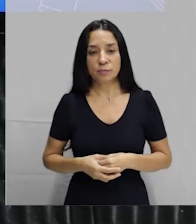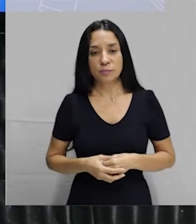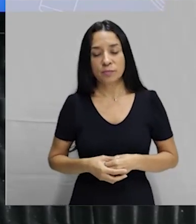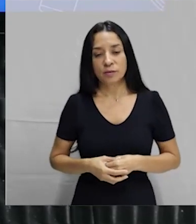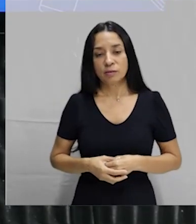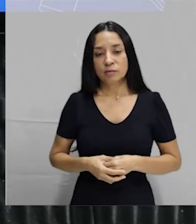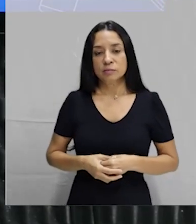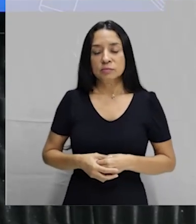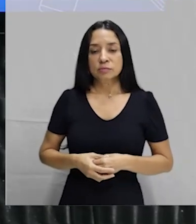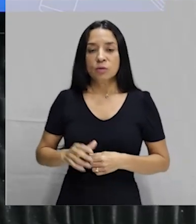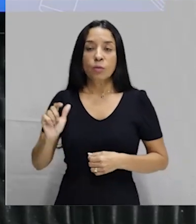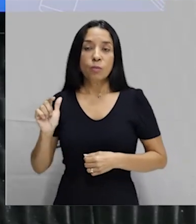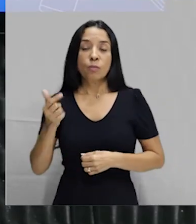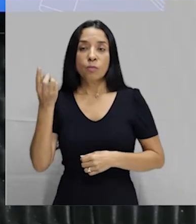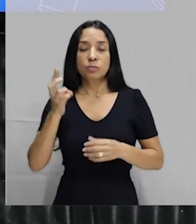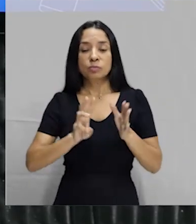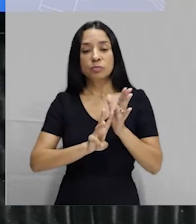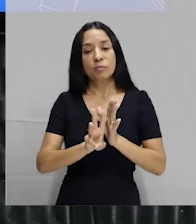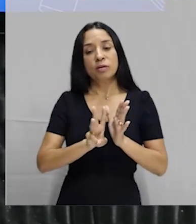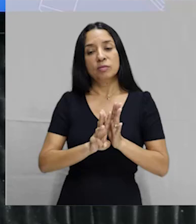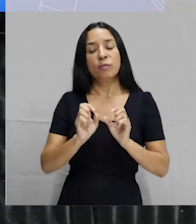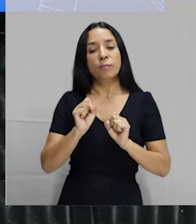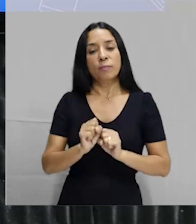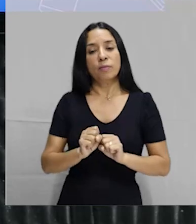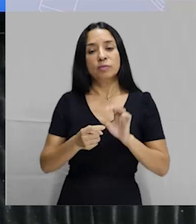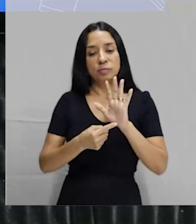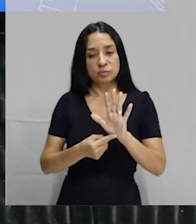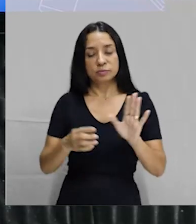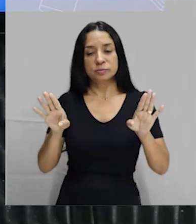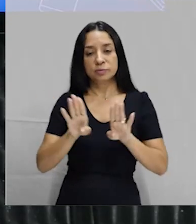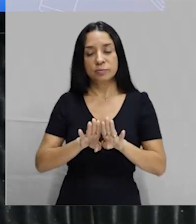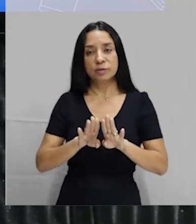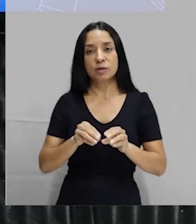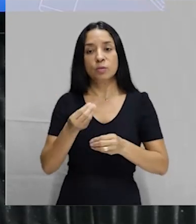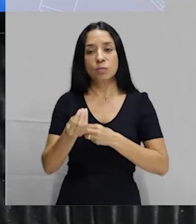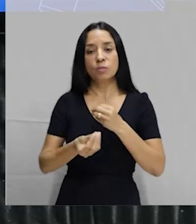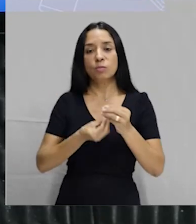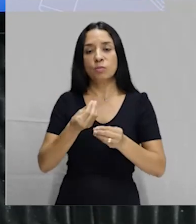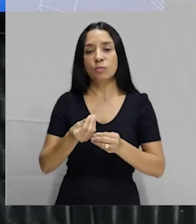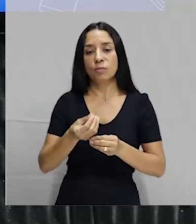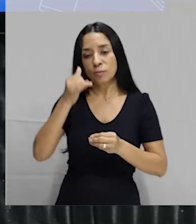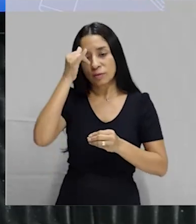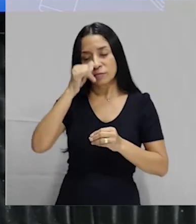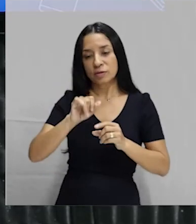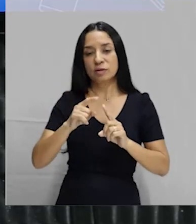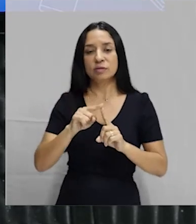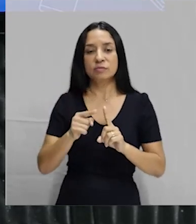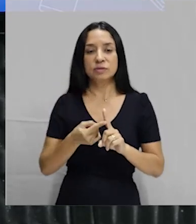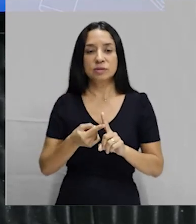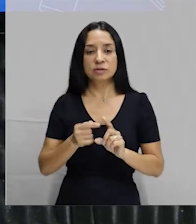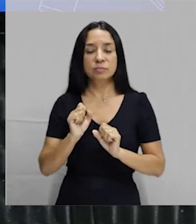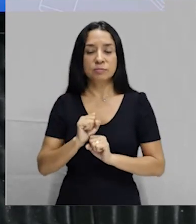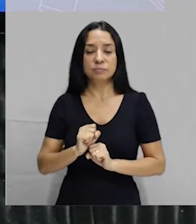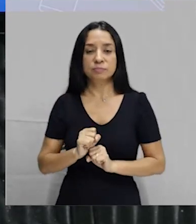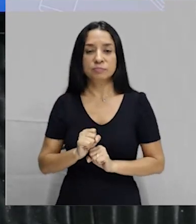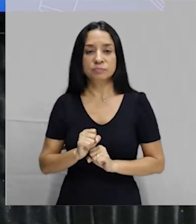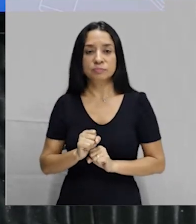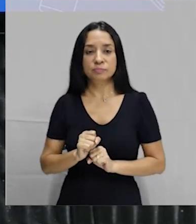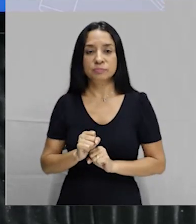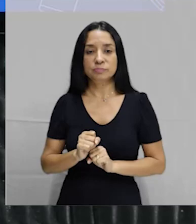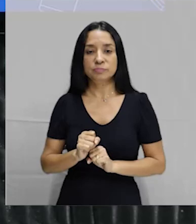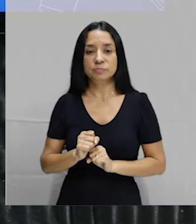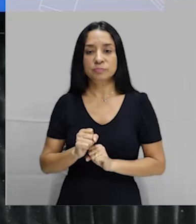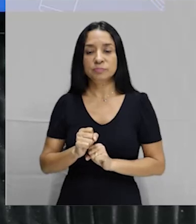de barreira. Outros métodos que a gente pode citar também, como método contraceptivo, agora a gente pode citar os contraceptivos